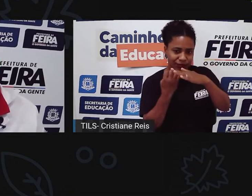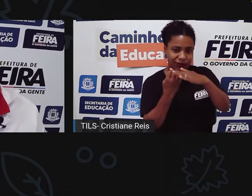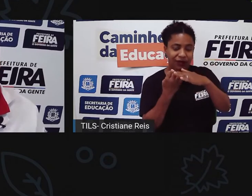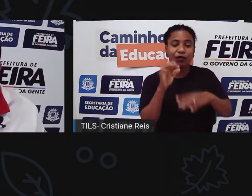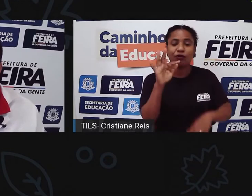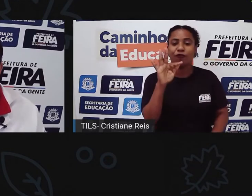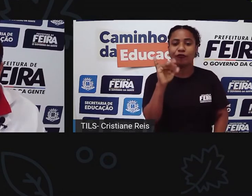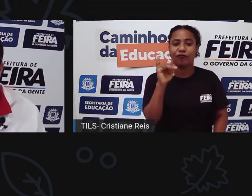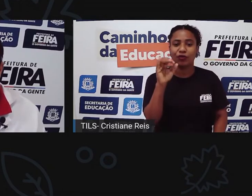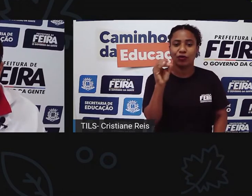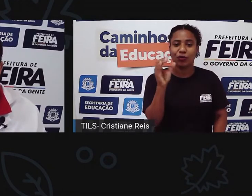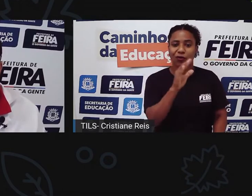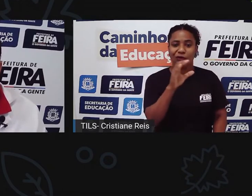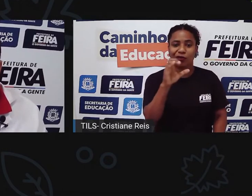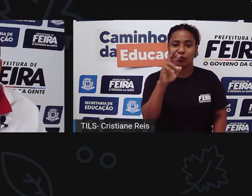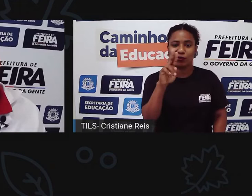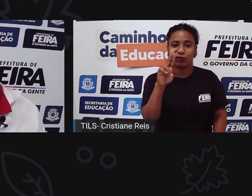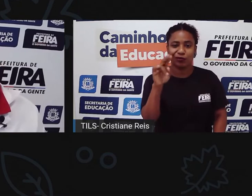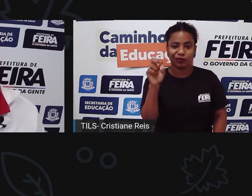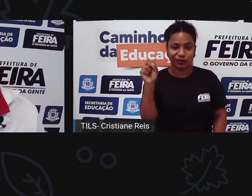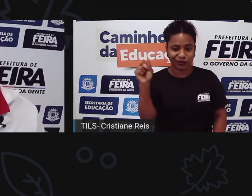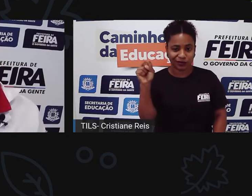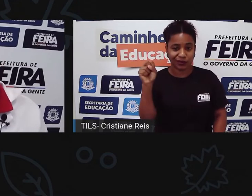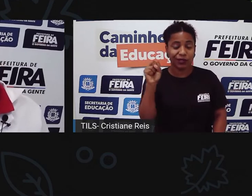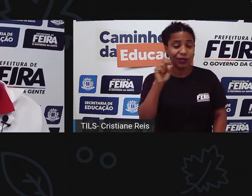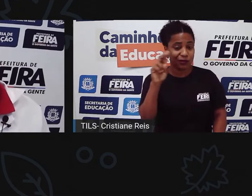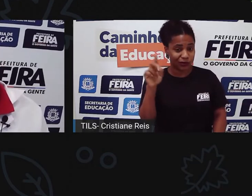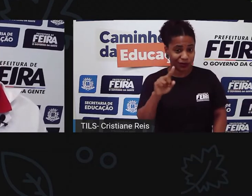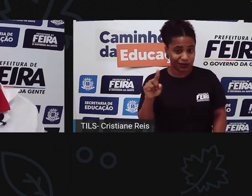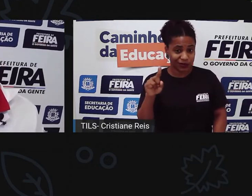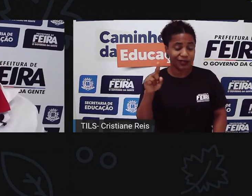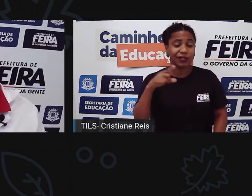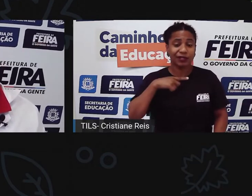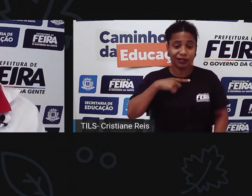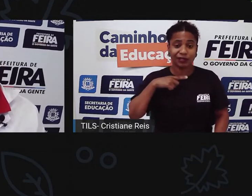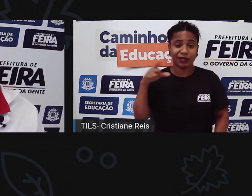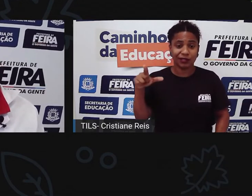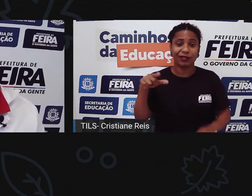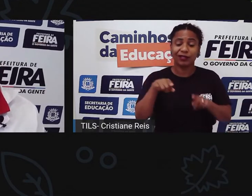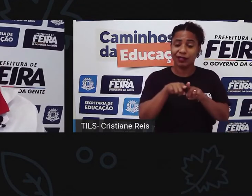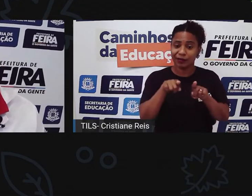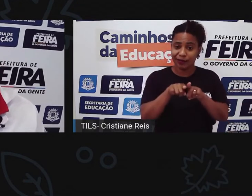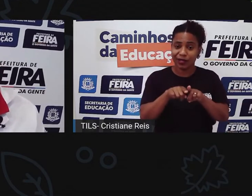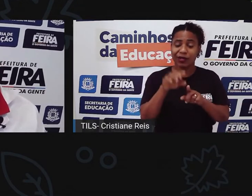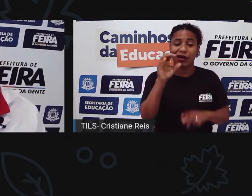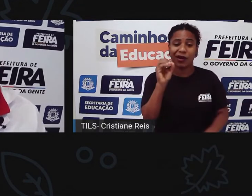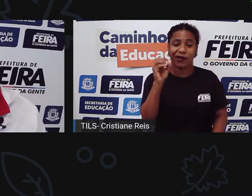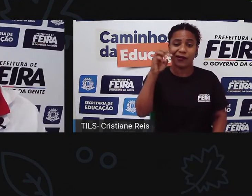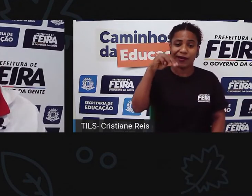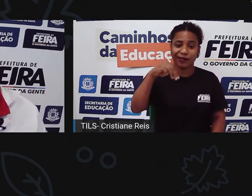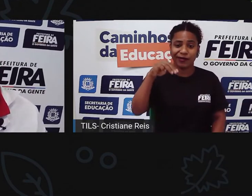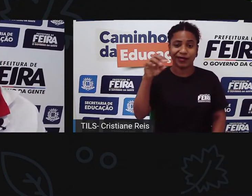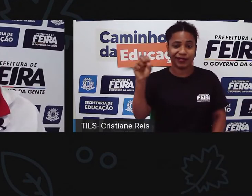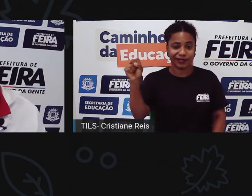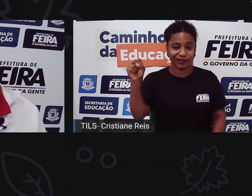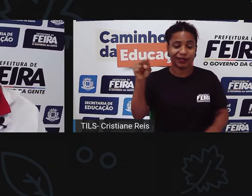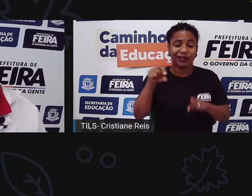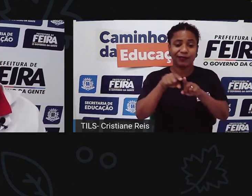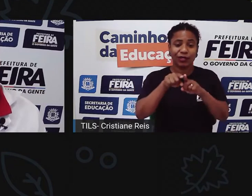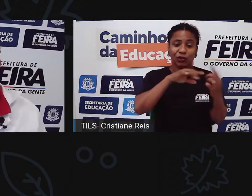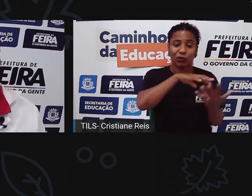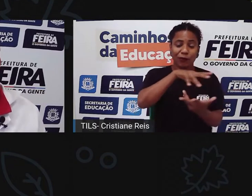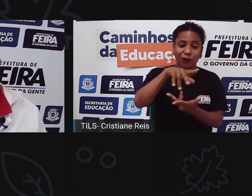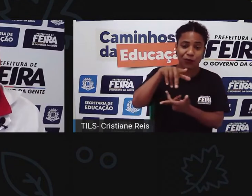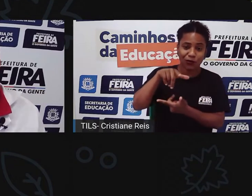ano, a OMS falou que no mundo são 70% das pessoas sedentárias. Olha